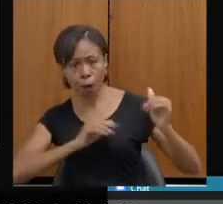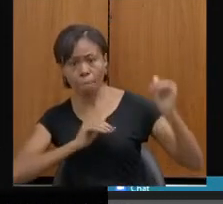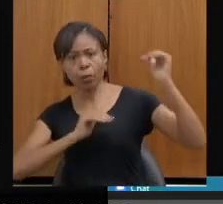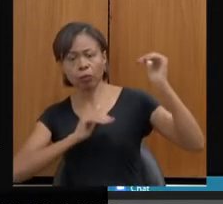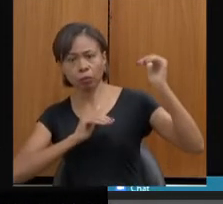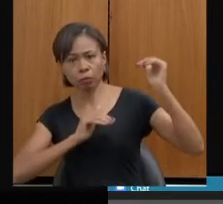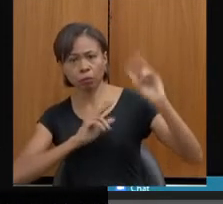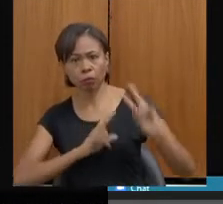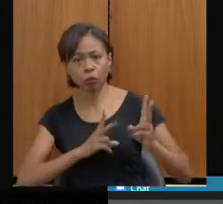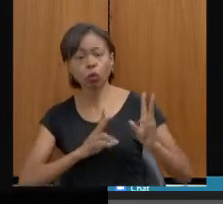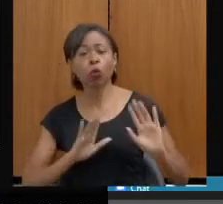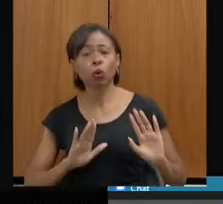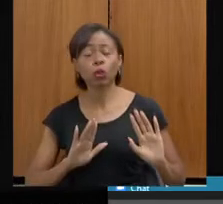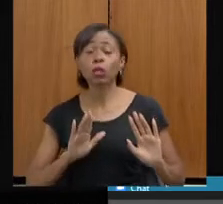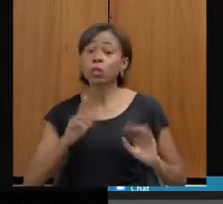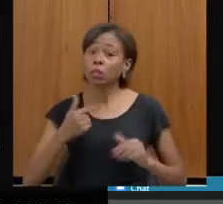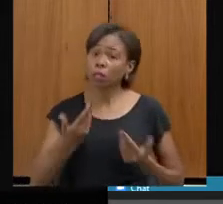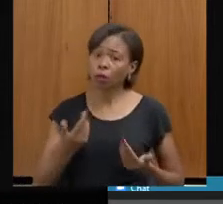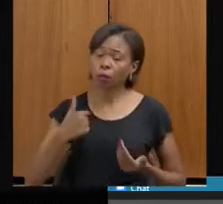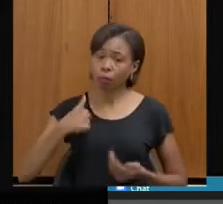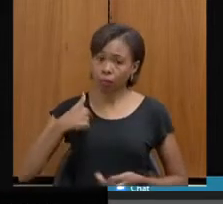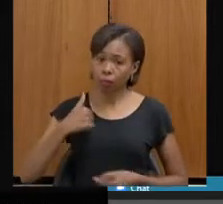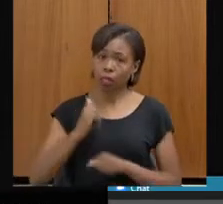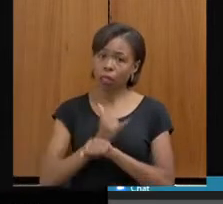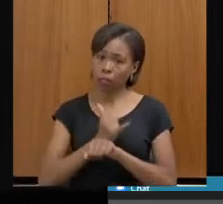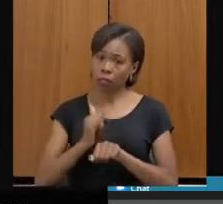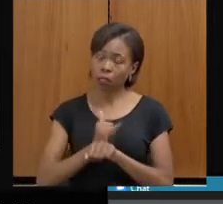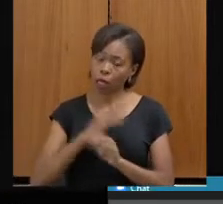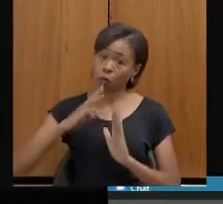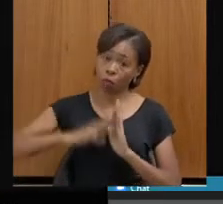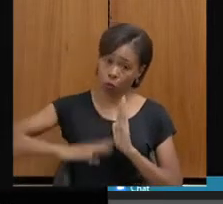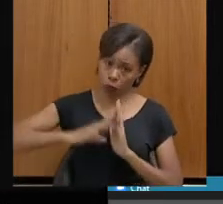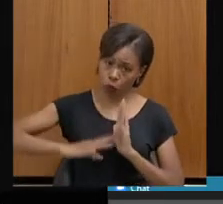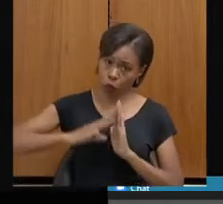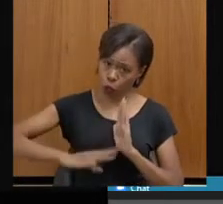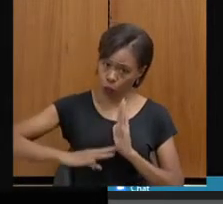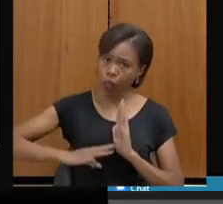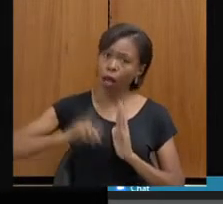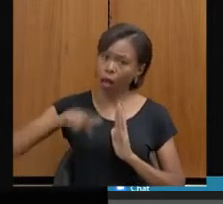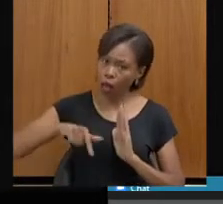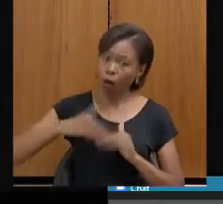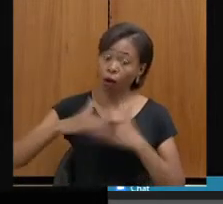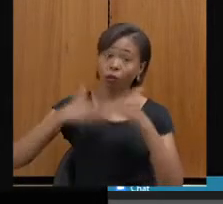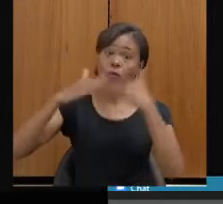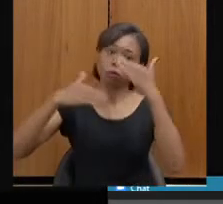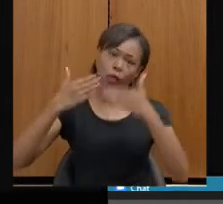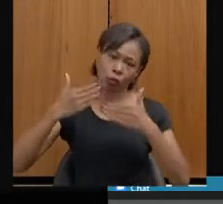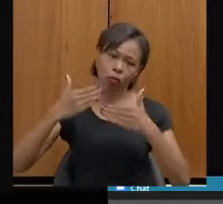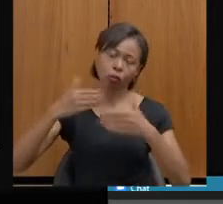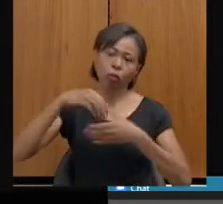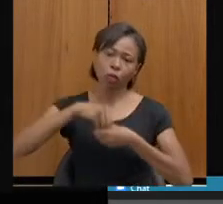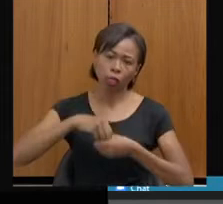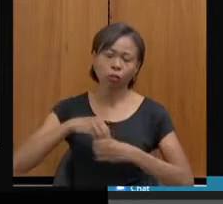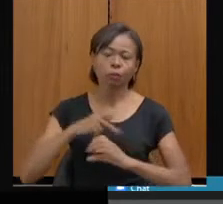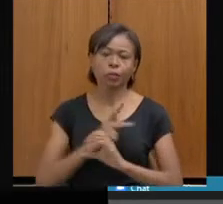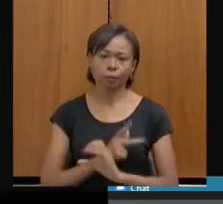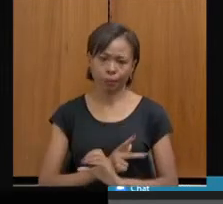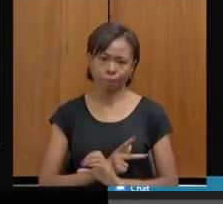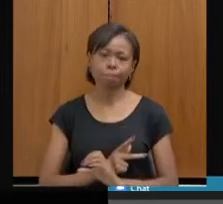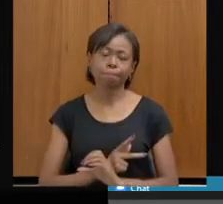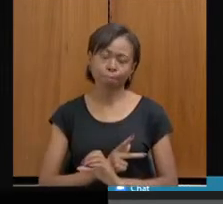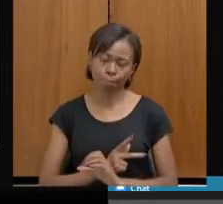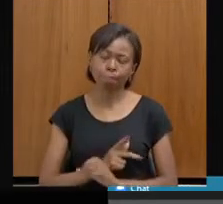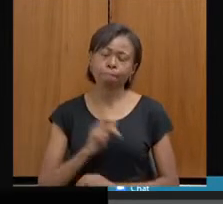entendam que essa metodologia, para mim, eu vou te responder que é o maior avanço da Polícia Civil nesse momento, é